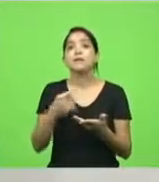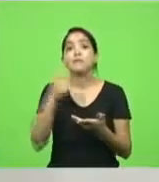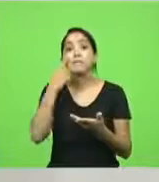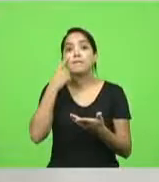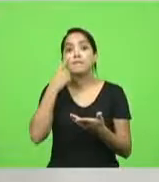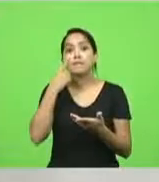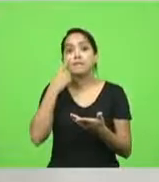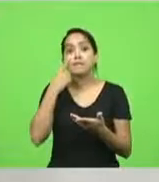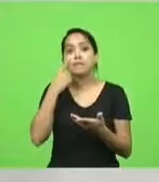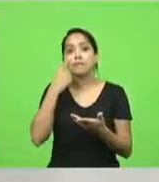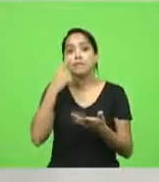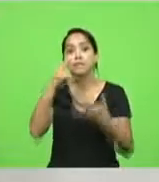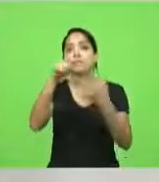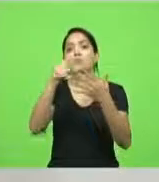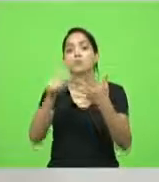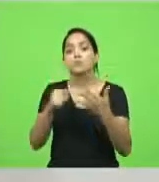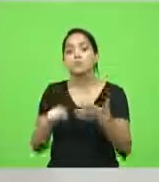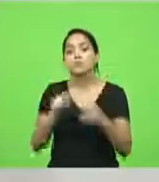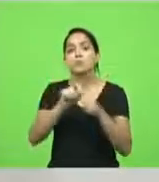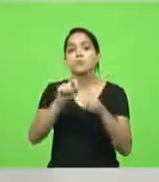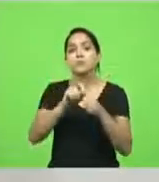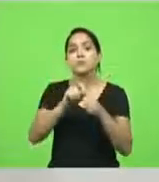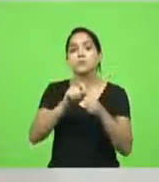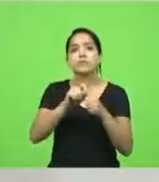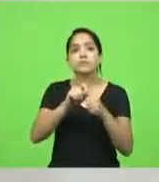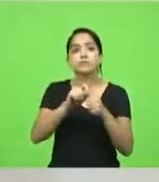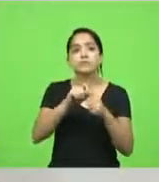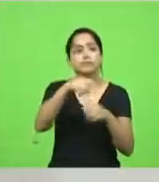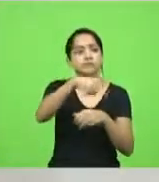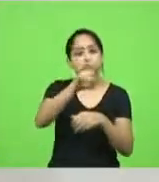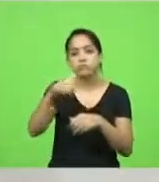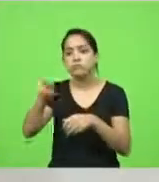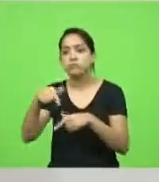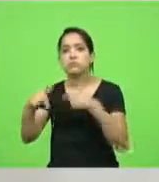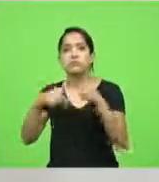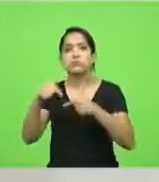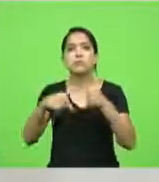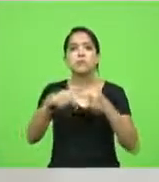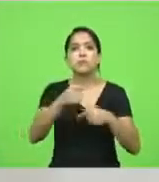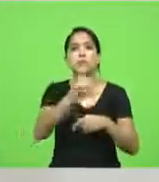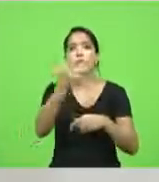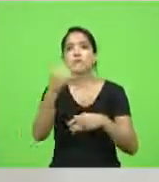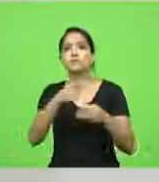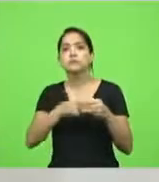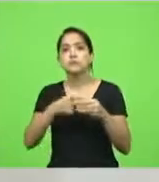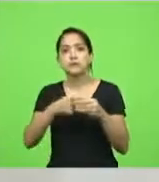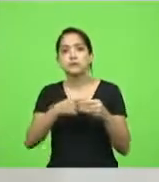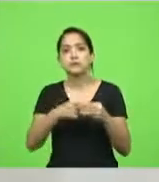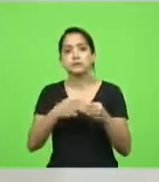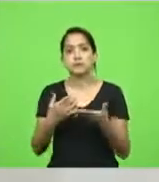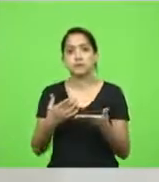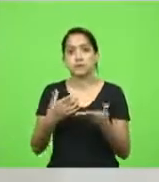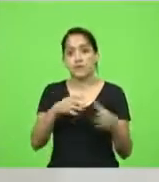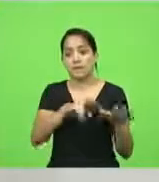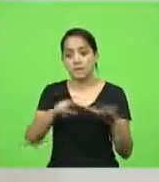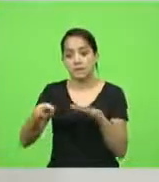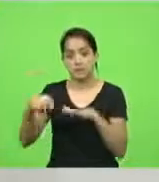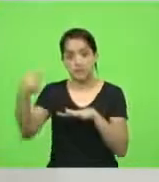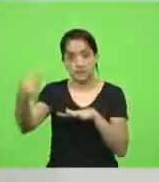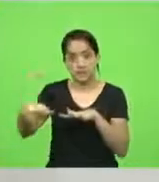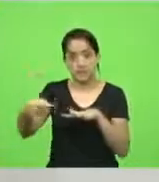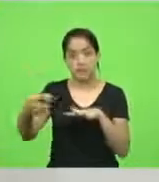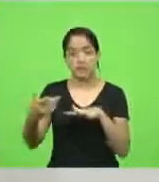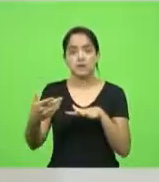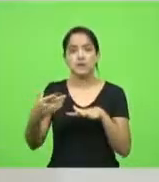o critério que foi feito à distribuição, entendeu? Tem que fazer isso para a semana que vem, por quê? Porque